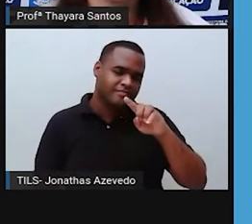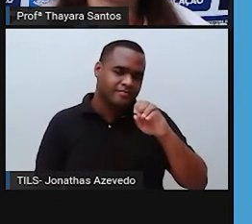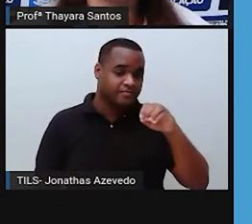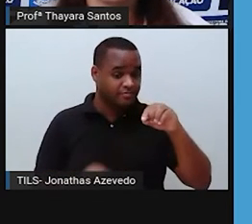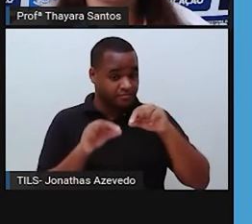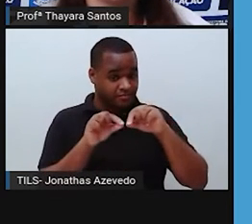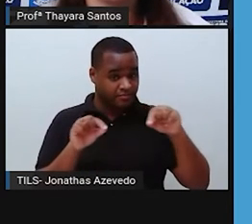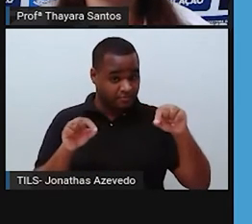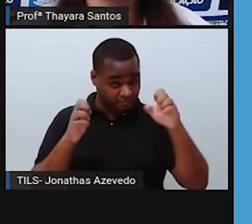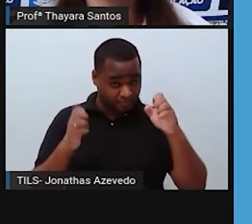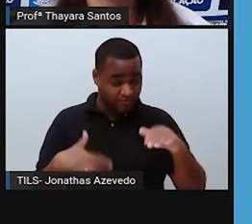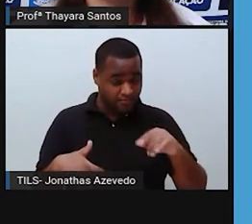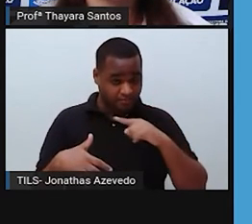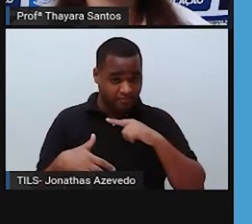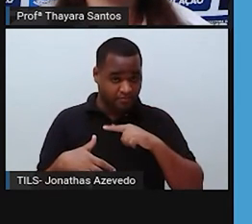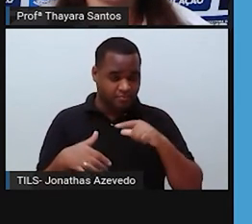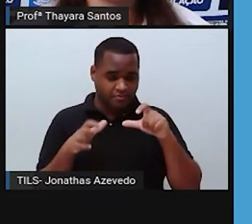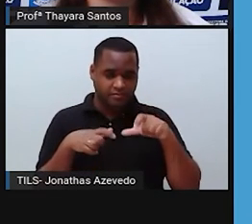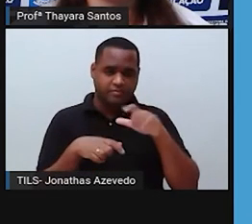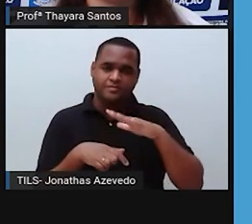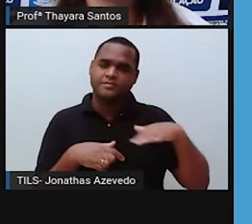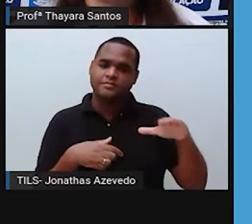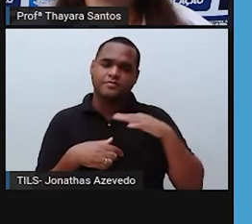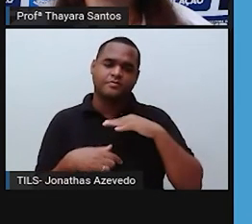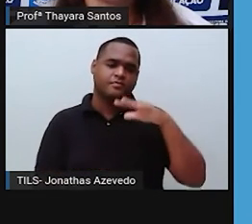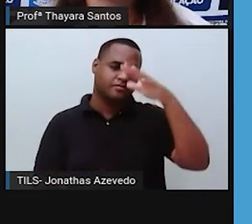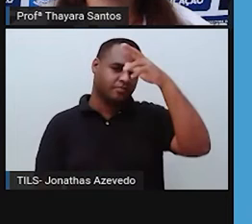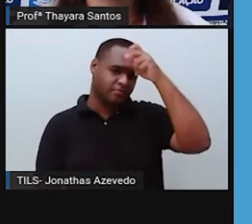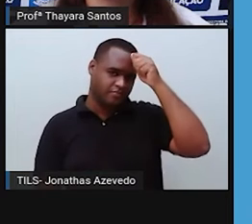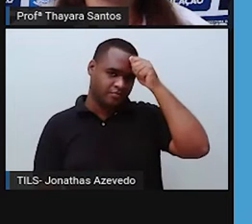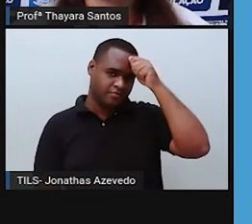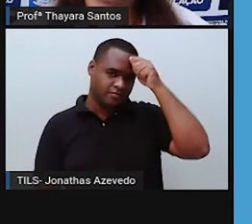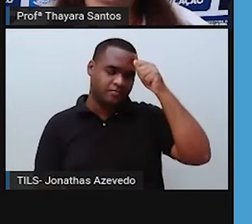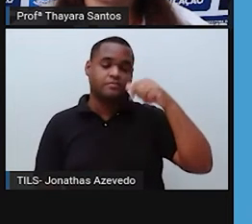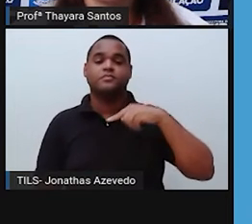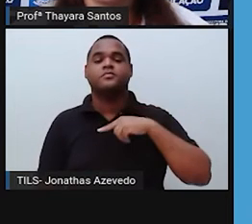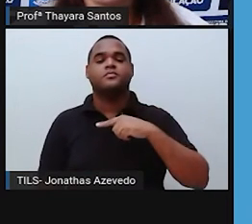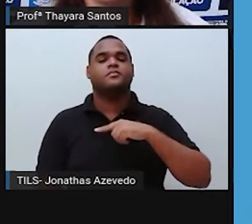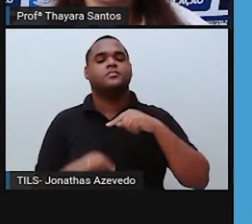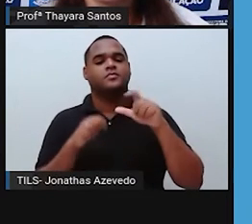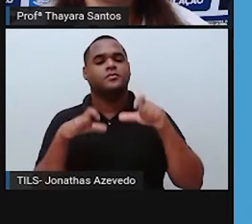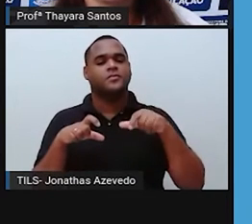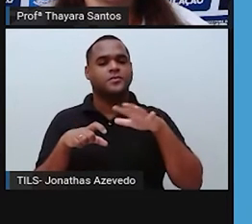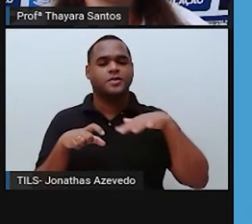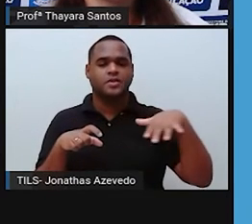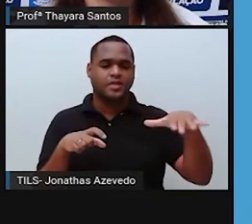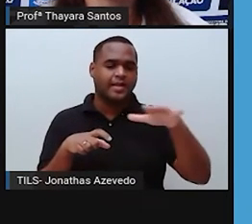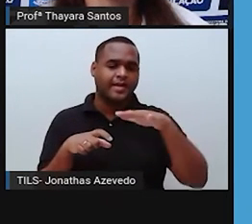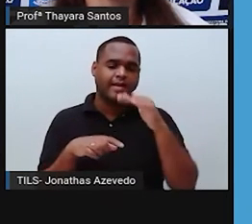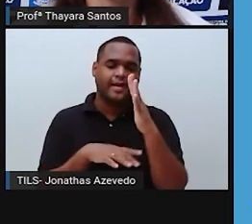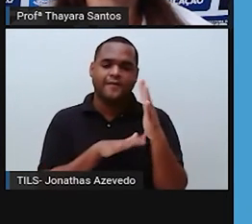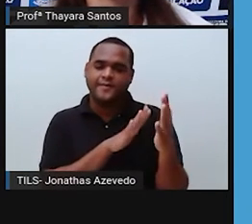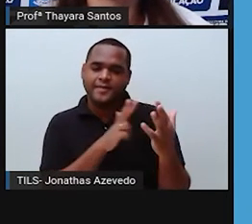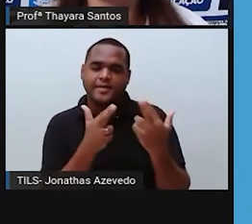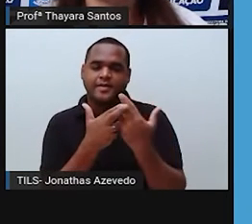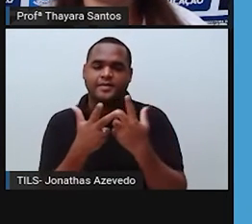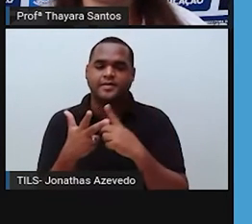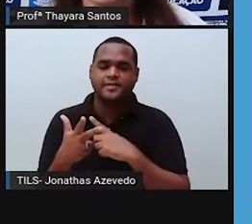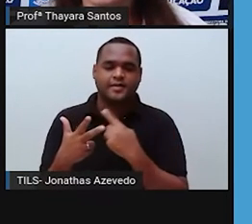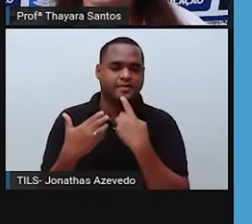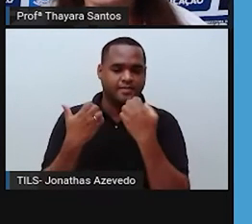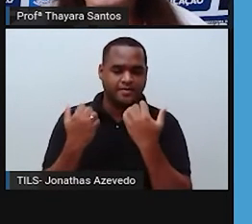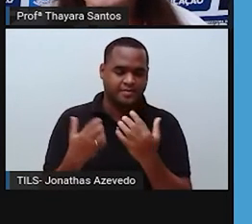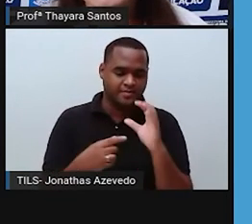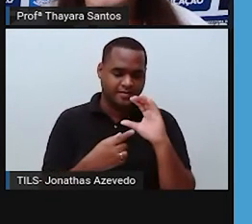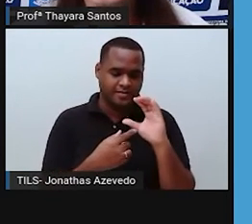que é o caso do bioma da Amazônia. No caso do bioma Mata Atlântica, que a gente chama de, diz que o clima é